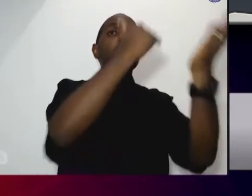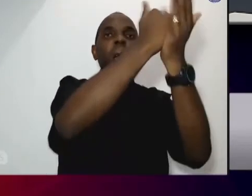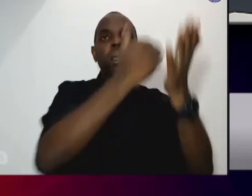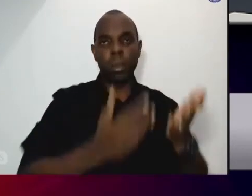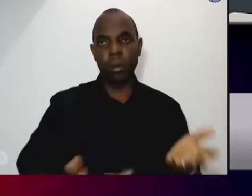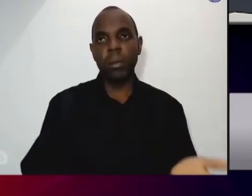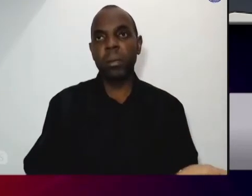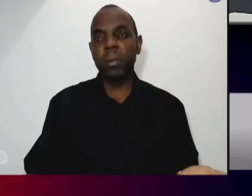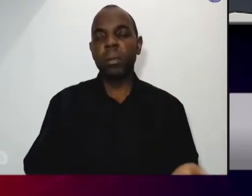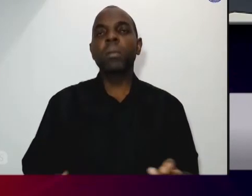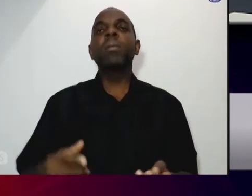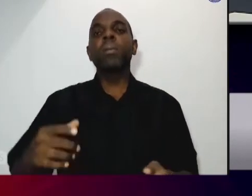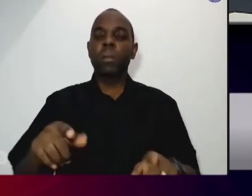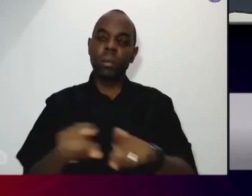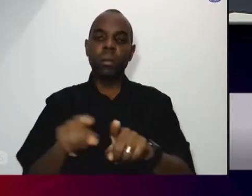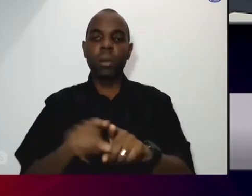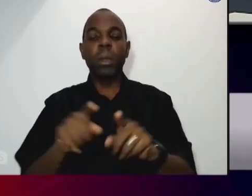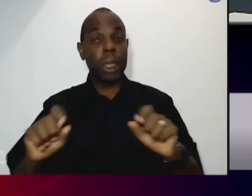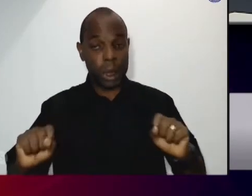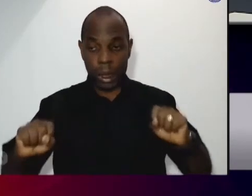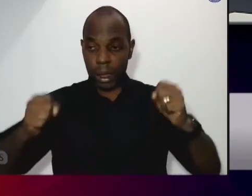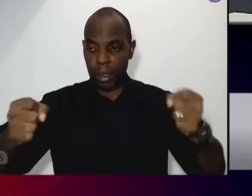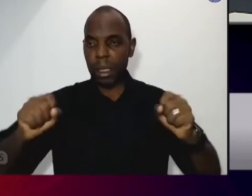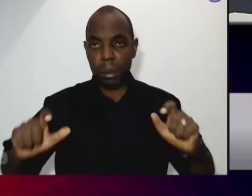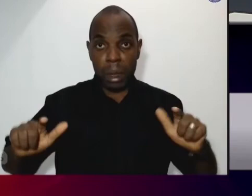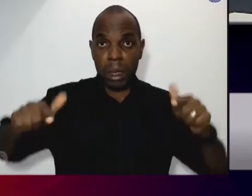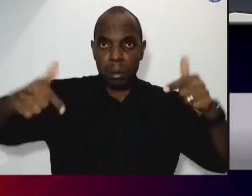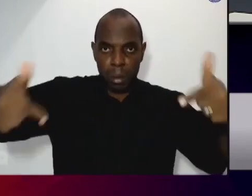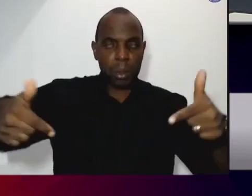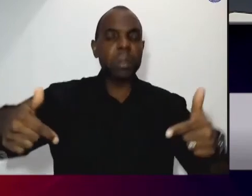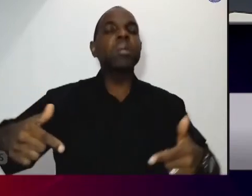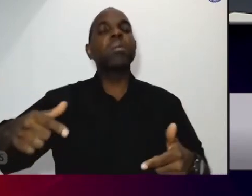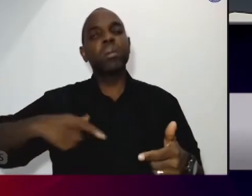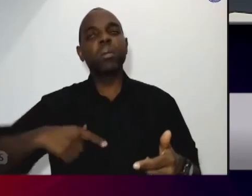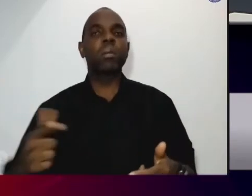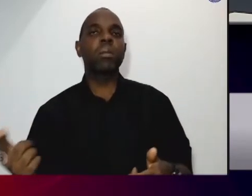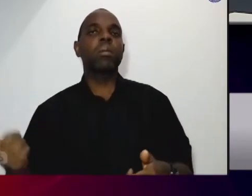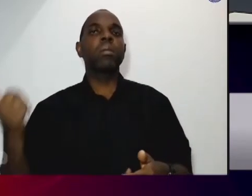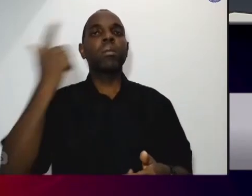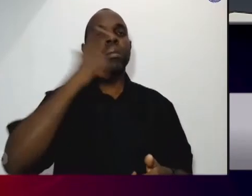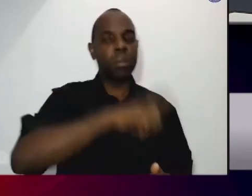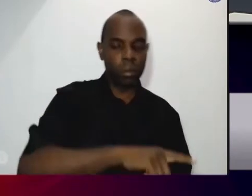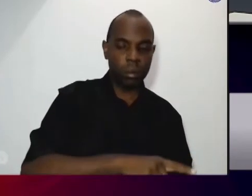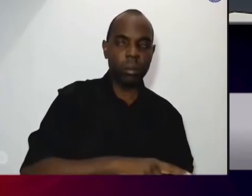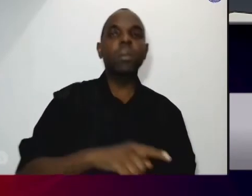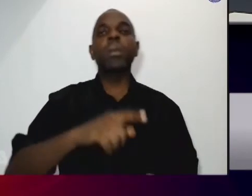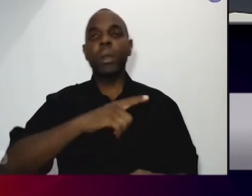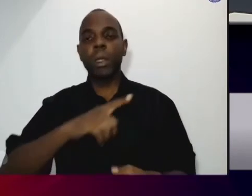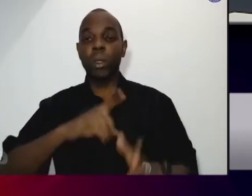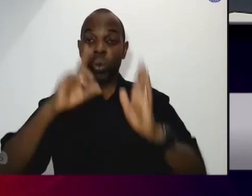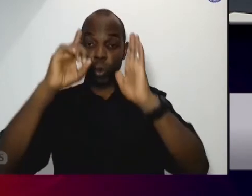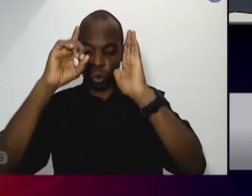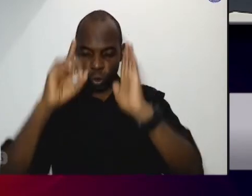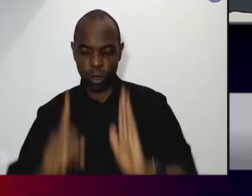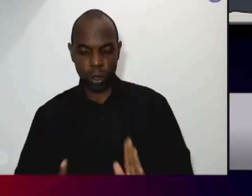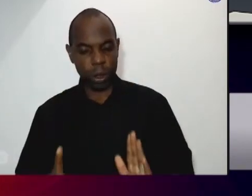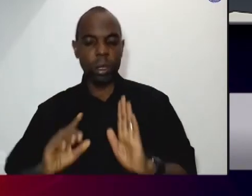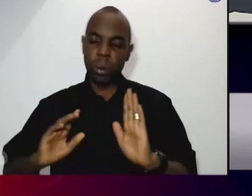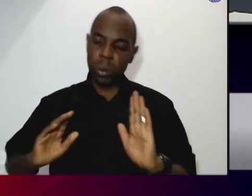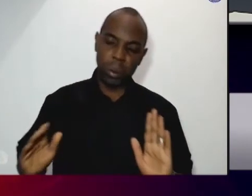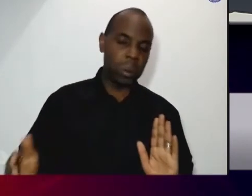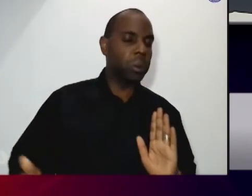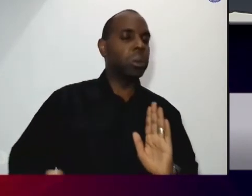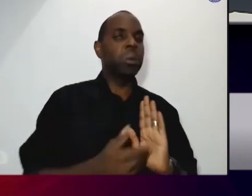trabalhem e incentivam o desenvolvimento pessoal e social buscando elementos para garantir os direitos fundamentais e o exercício da